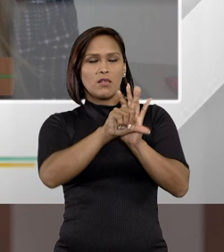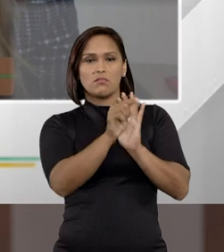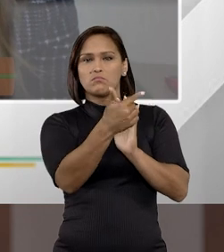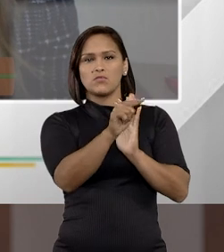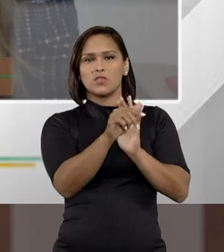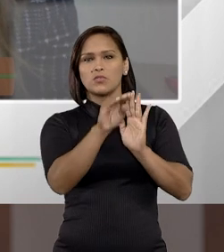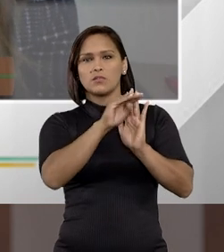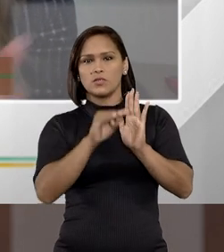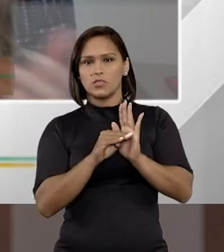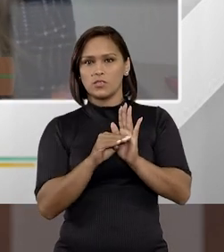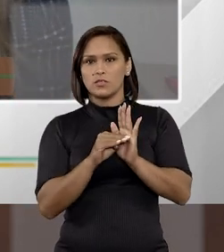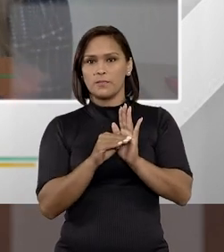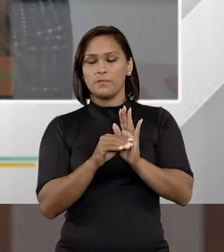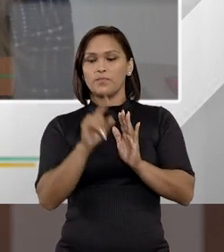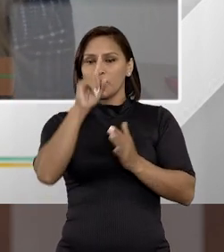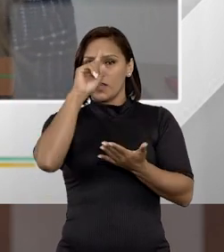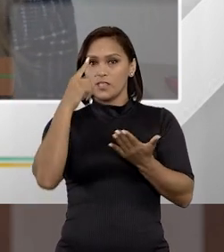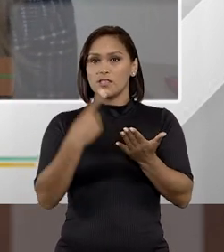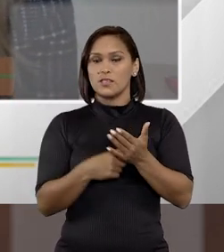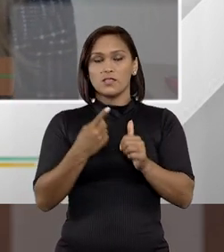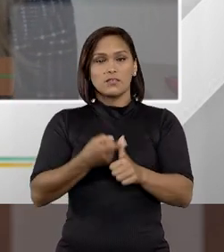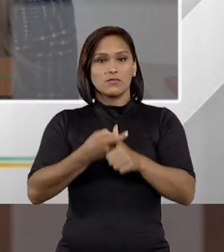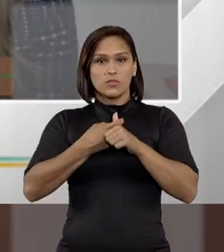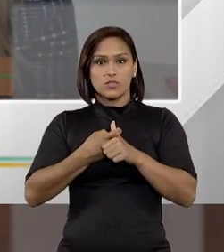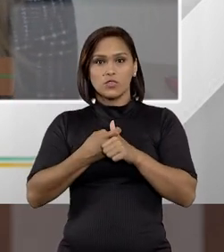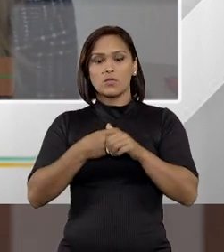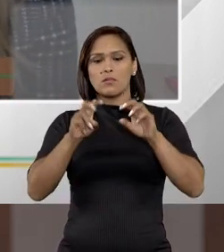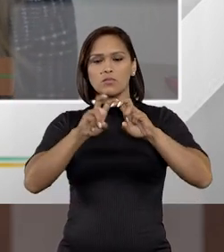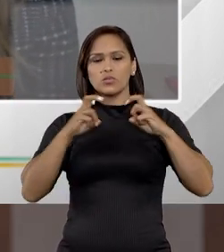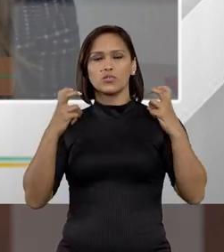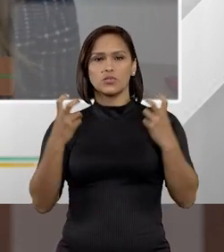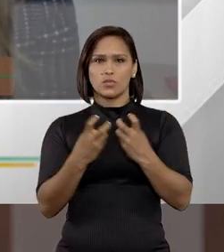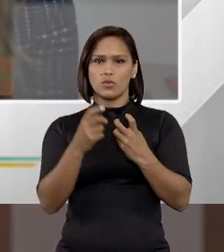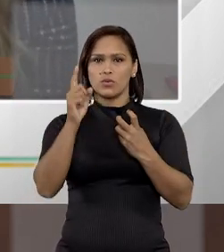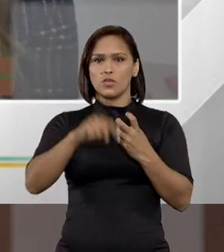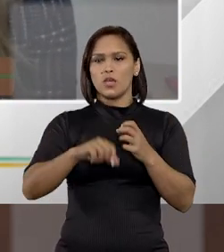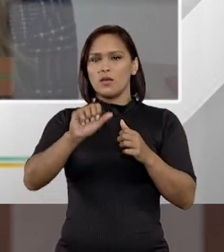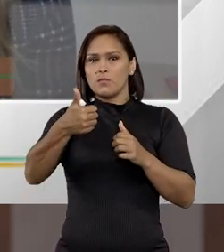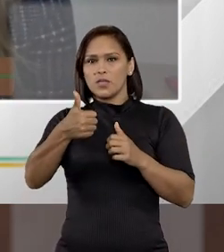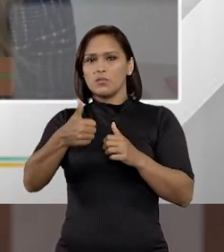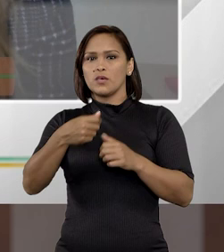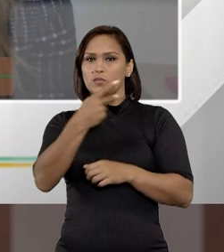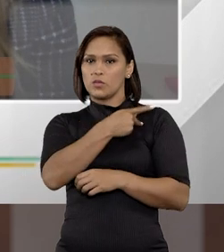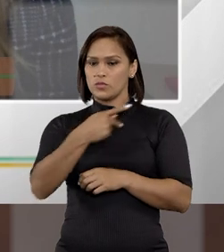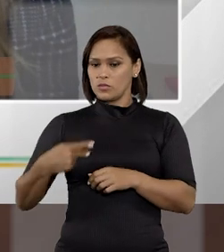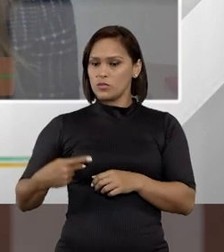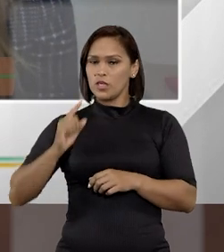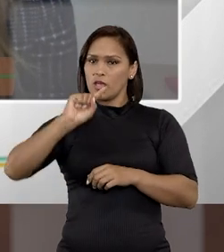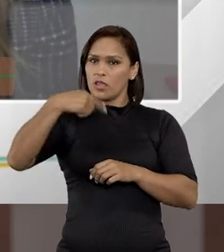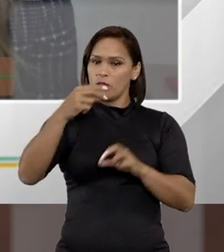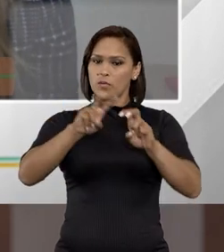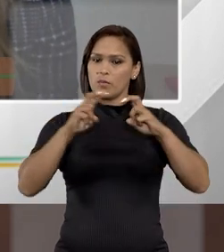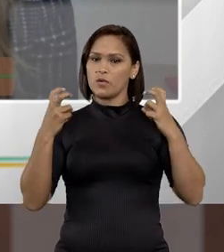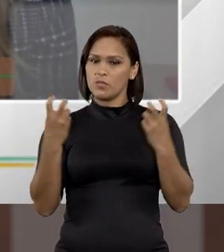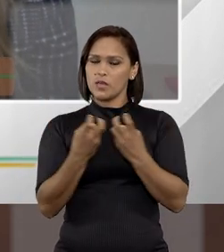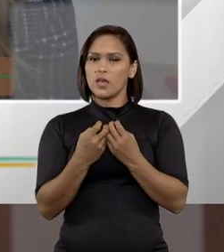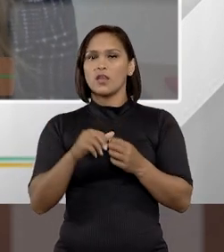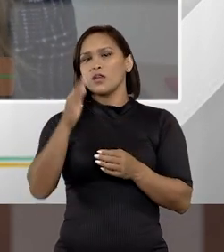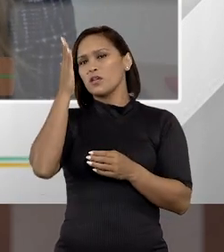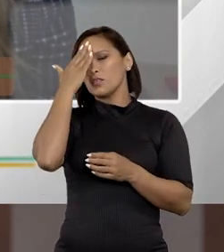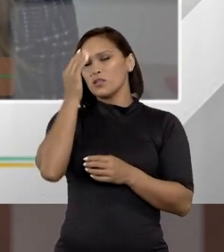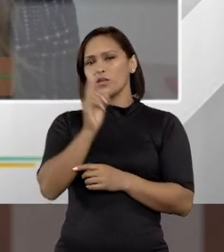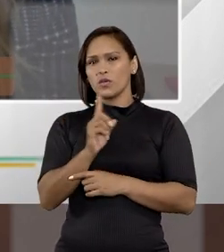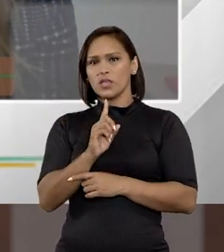ilegalidade da medida. Essa decisão foi suspensa pelo plenário. Primeiro suspensa pelo presidente, depois suspensa pelo plenário, que